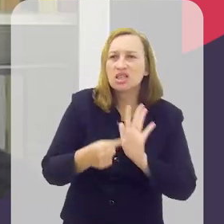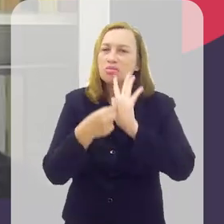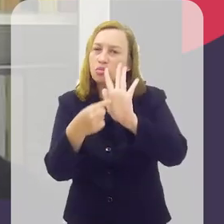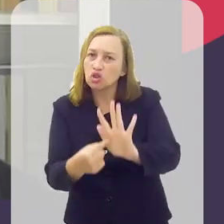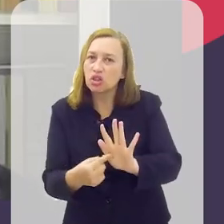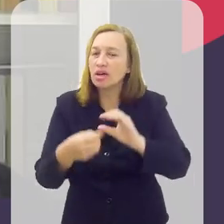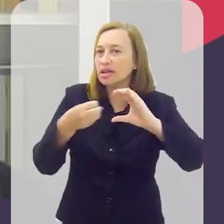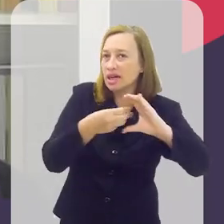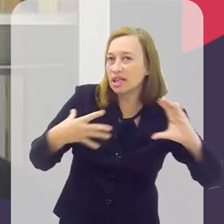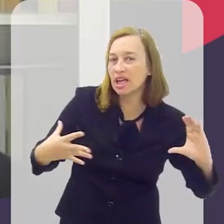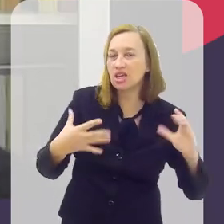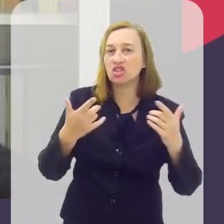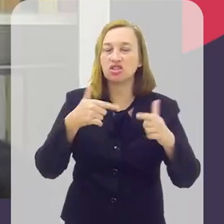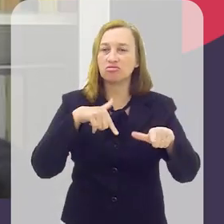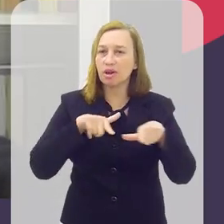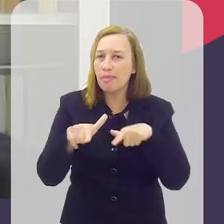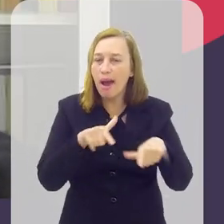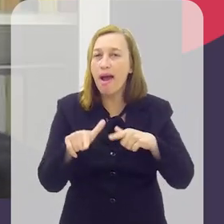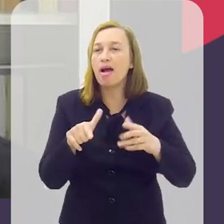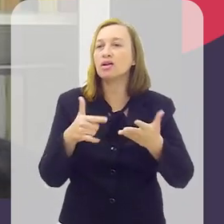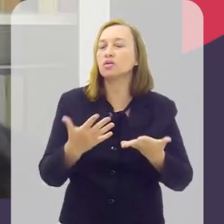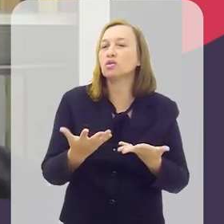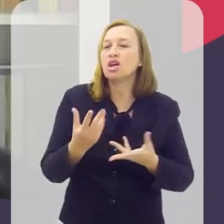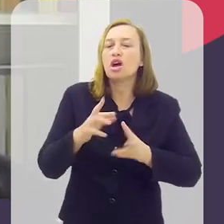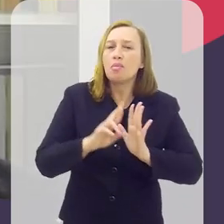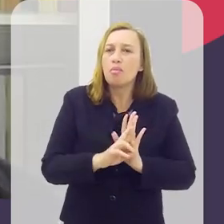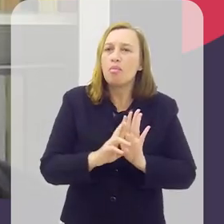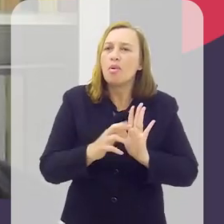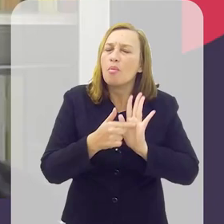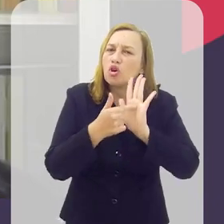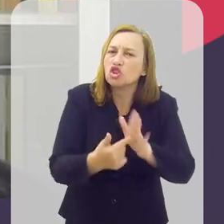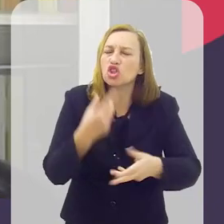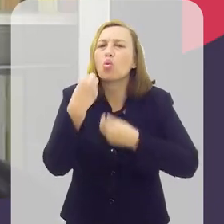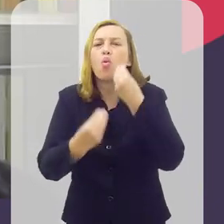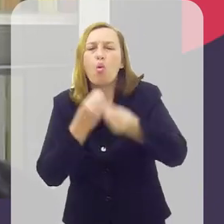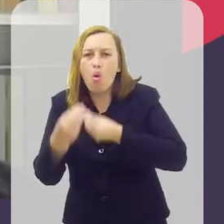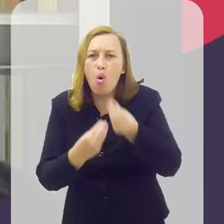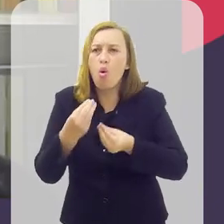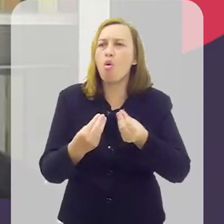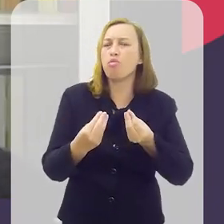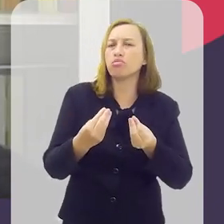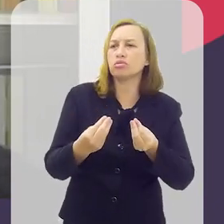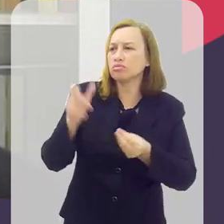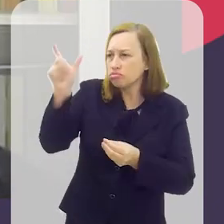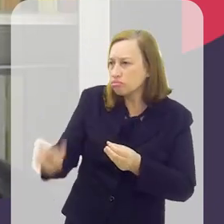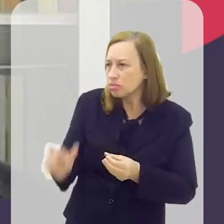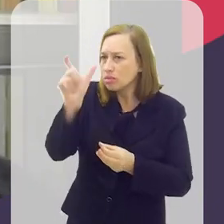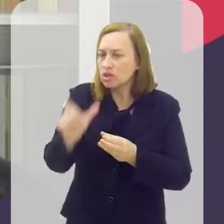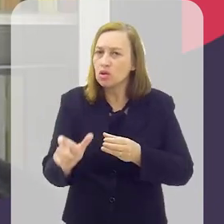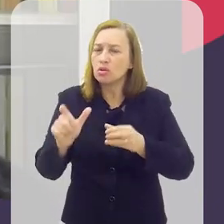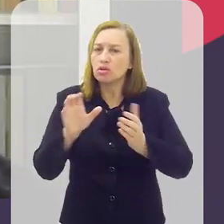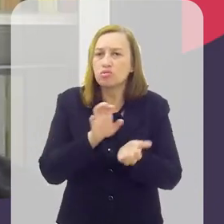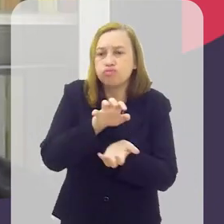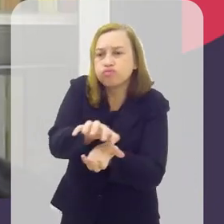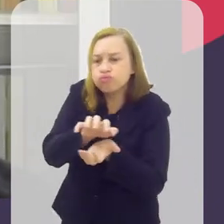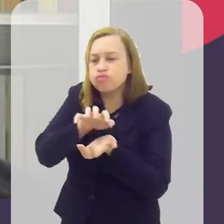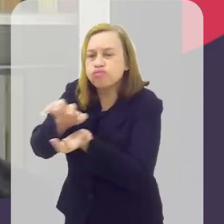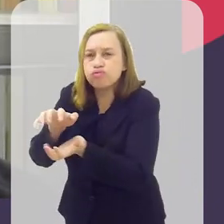pouquinho das condições de trabalho, revelando realmente como que estavam esses entregadores, pesquisas jornalísticas,